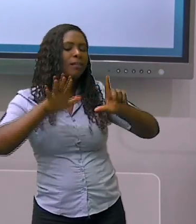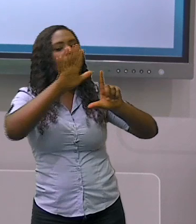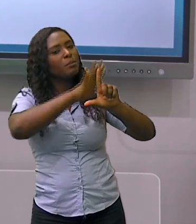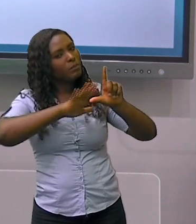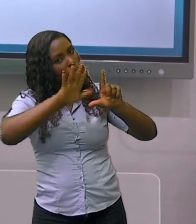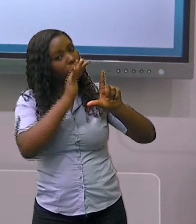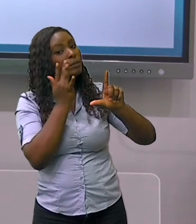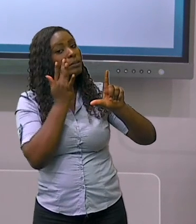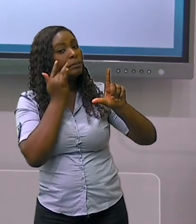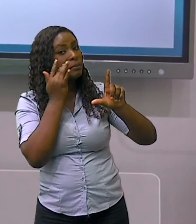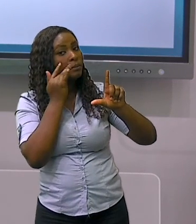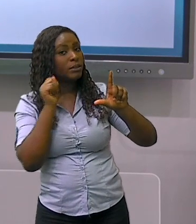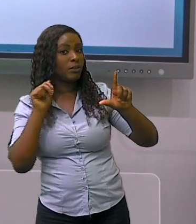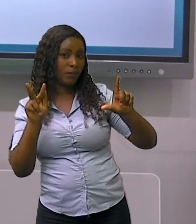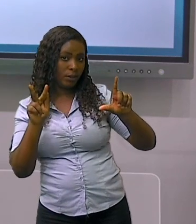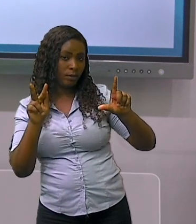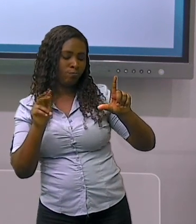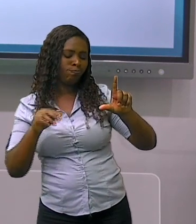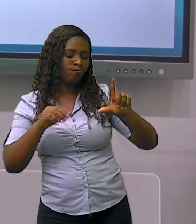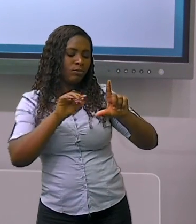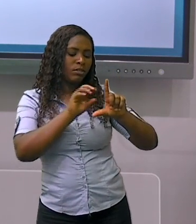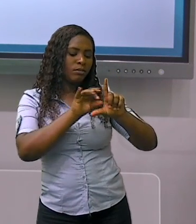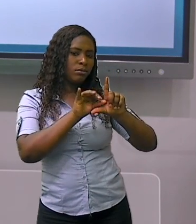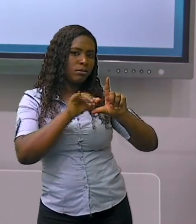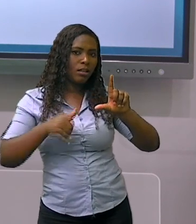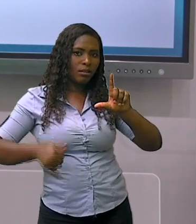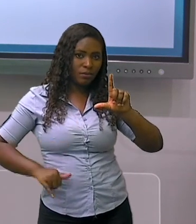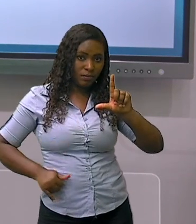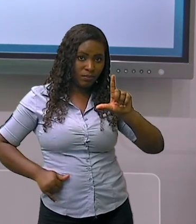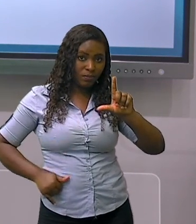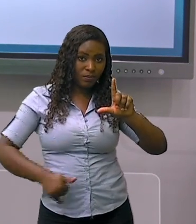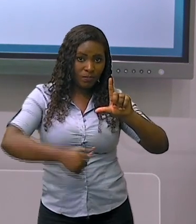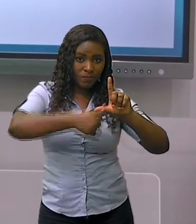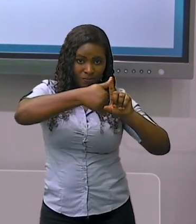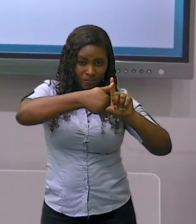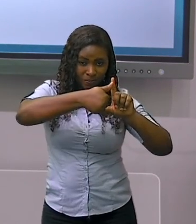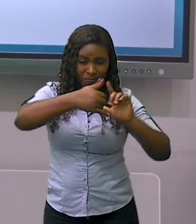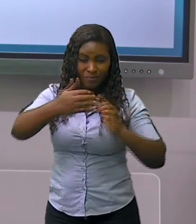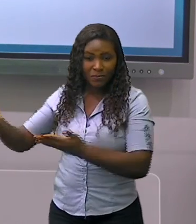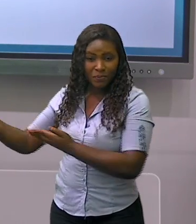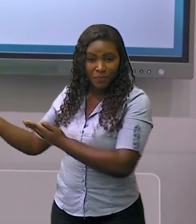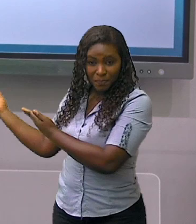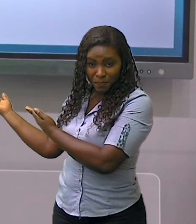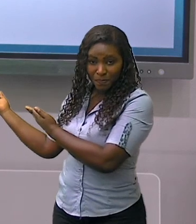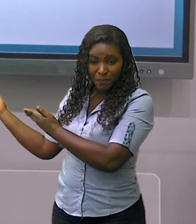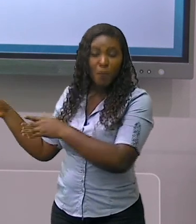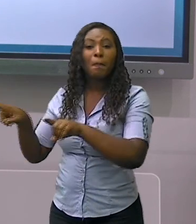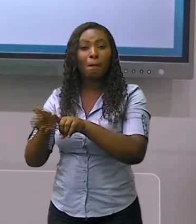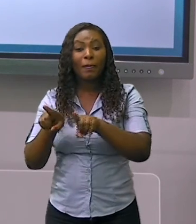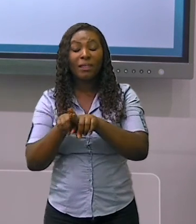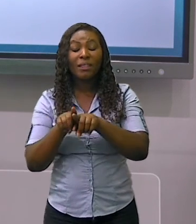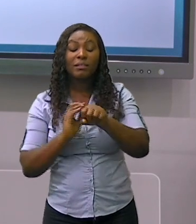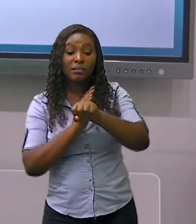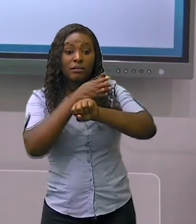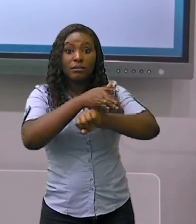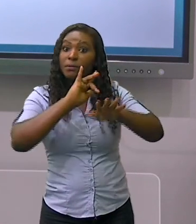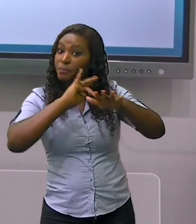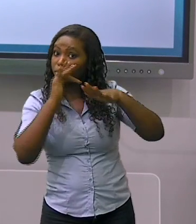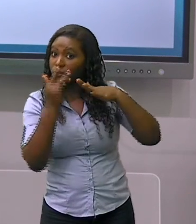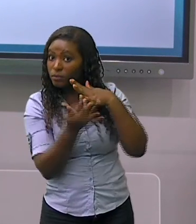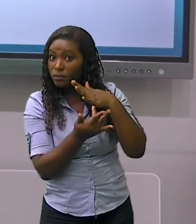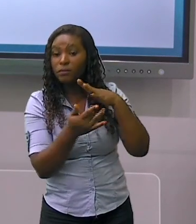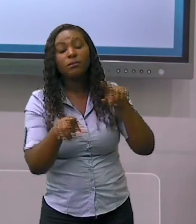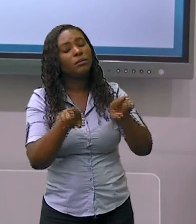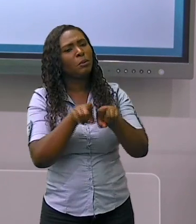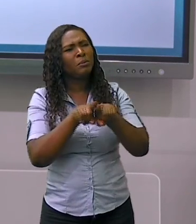plataforma SmedGV. Aponte a câmera do seu celular na imagem que aparece no canto da tela, acesse as nossas